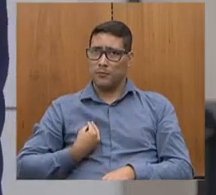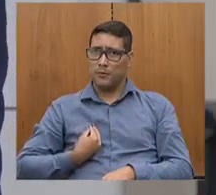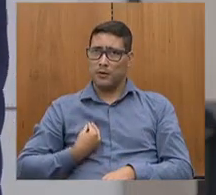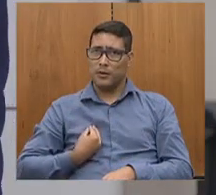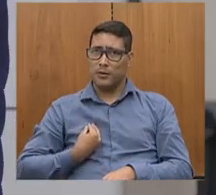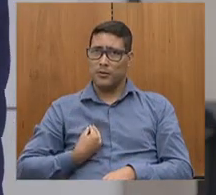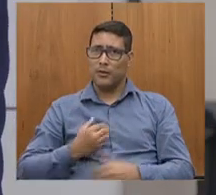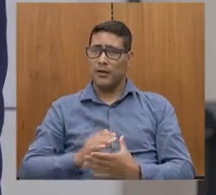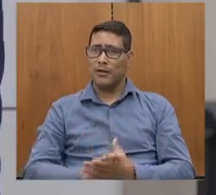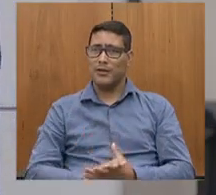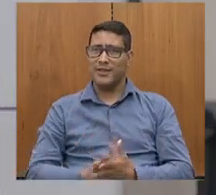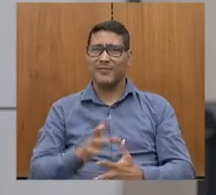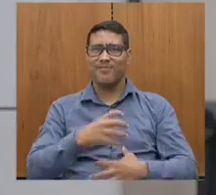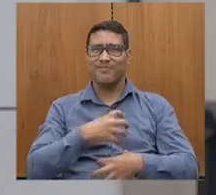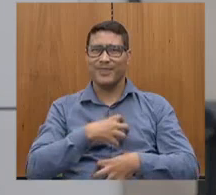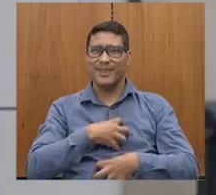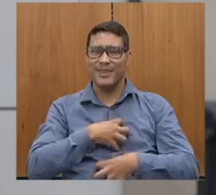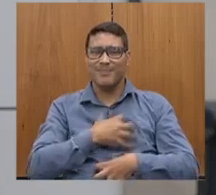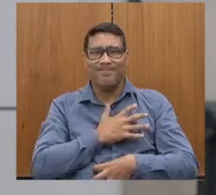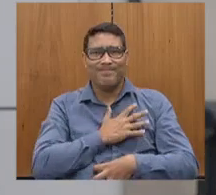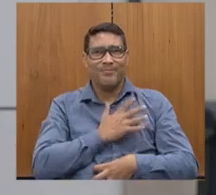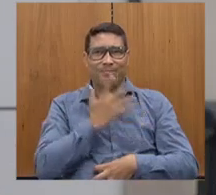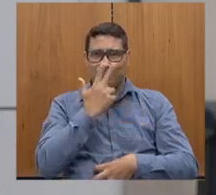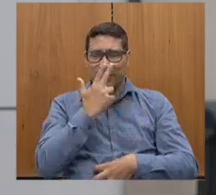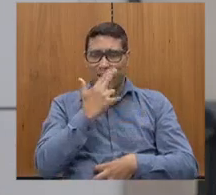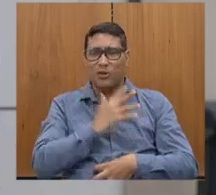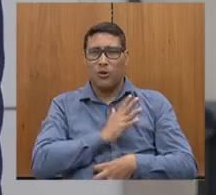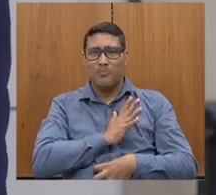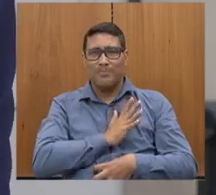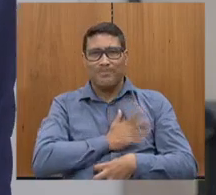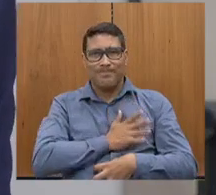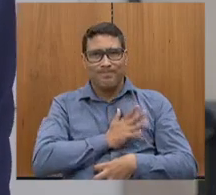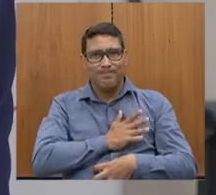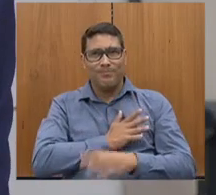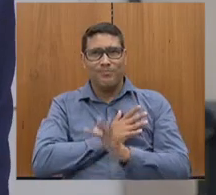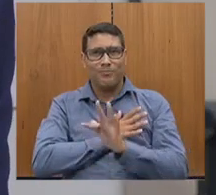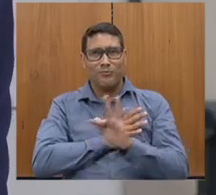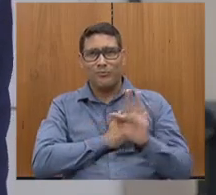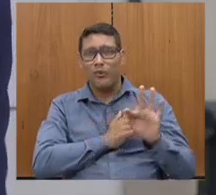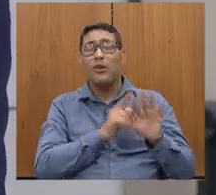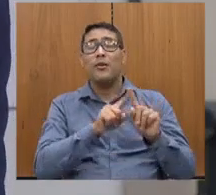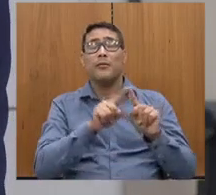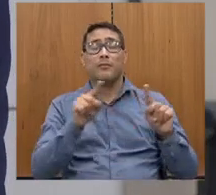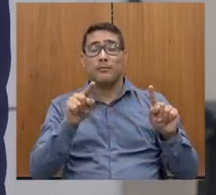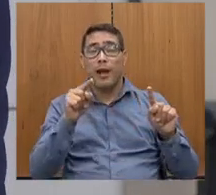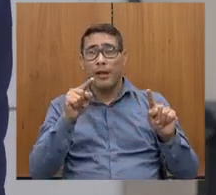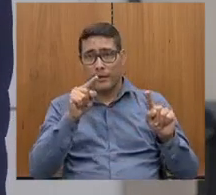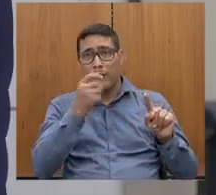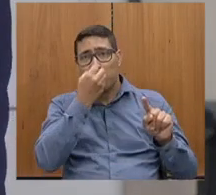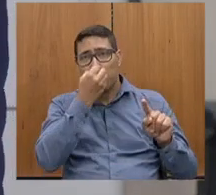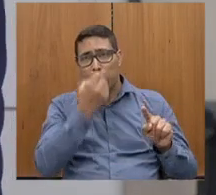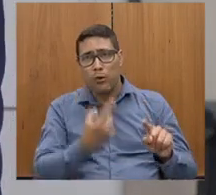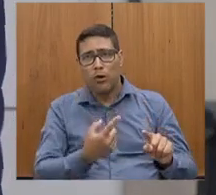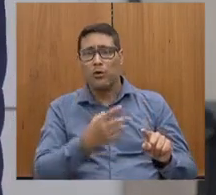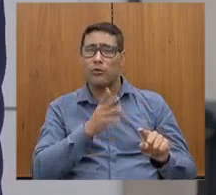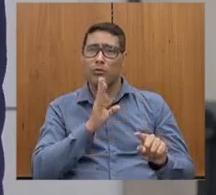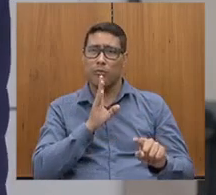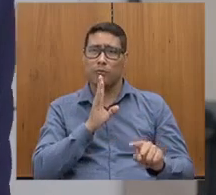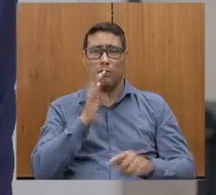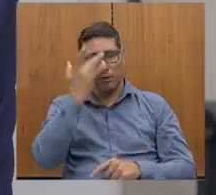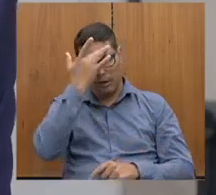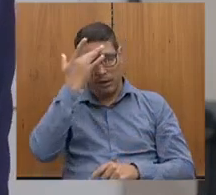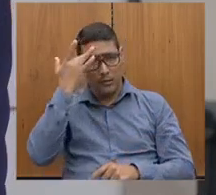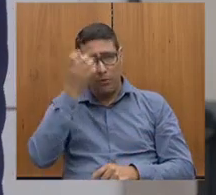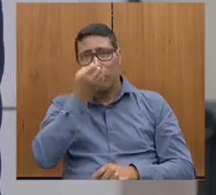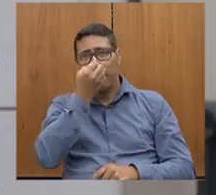cortava o coração da gente. Então, é bom ser amigo de pessoas, é bom conhecer pessoas e saber que o governo